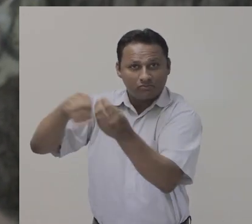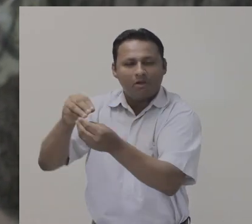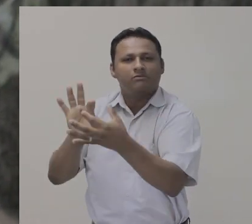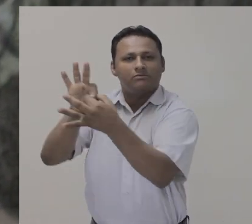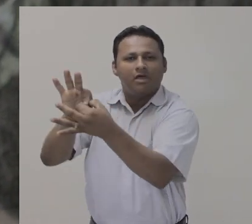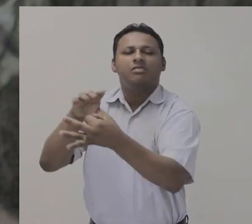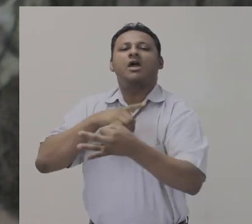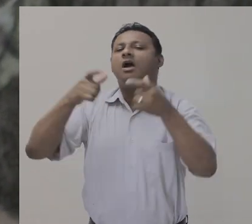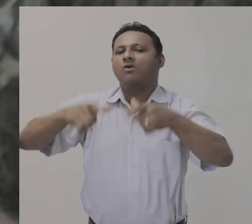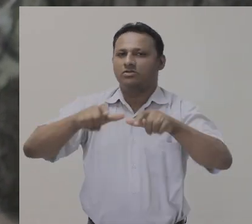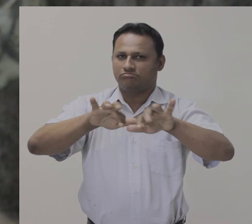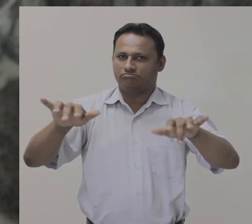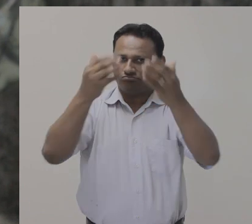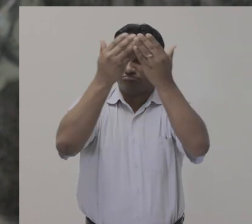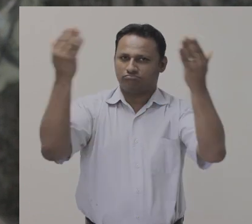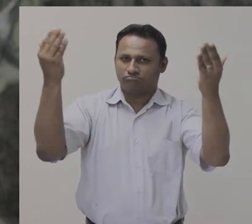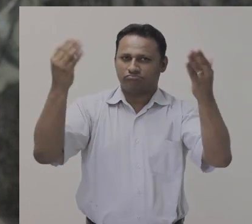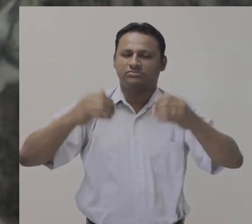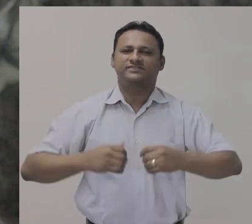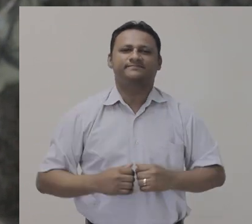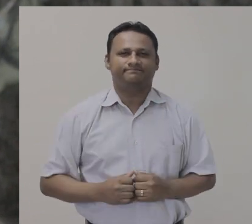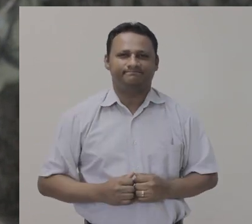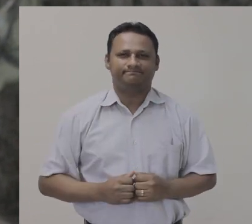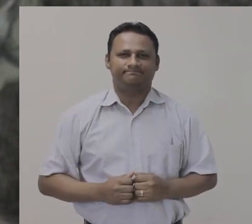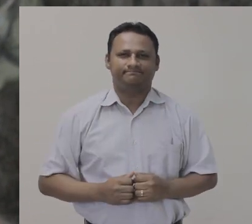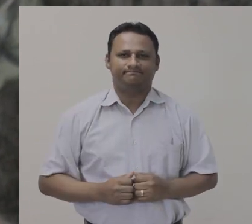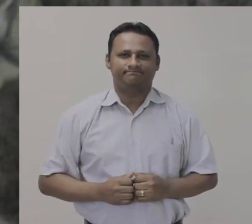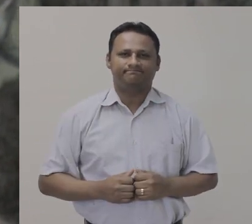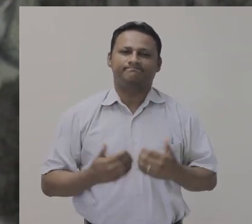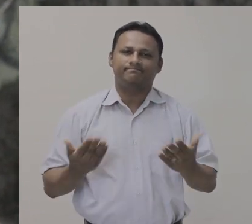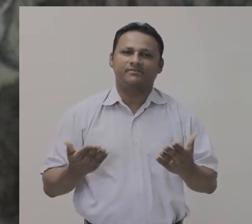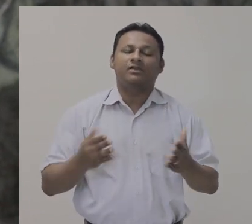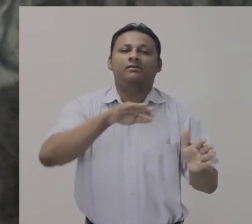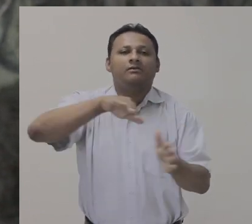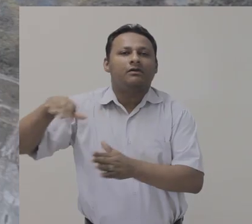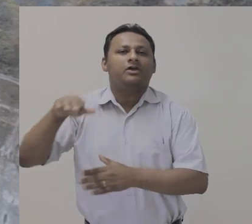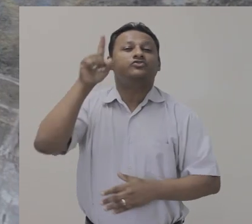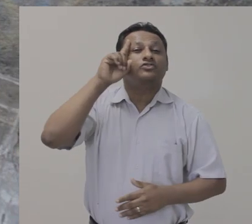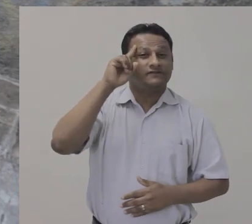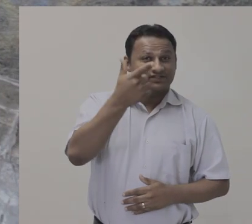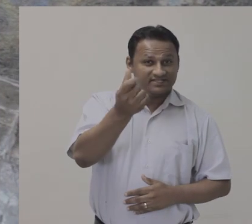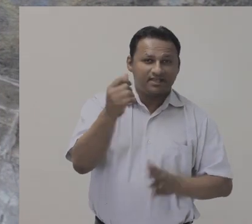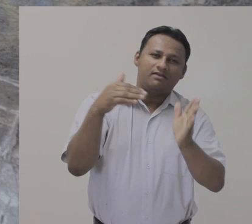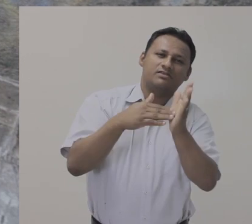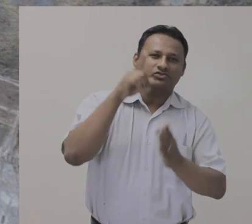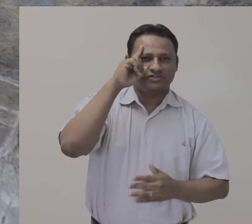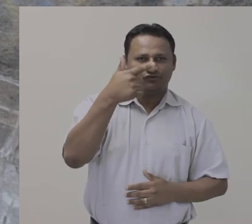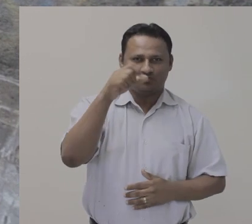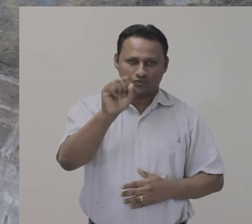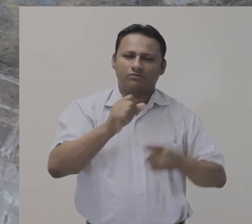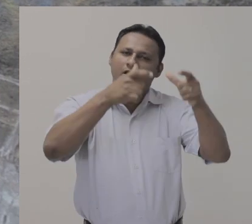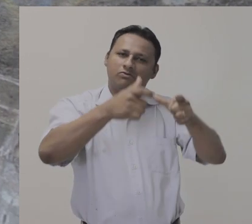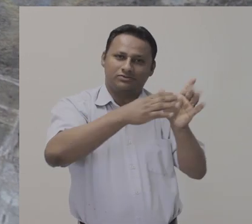Saiba mais no site bioquímicaefarmacologia.ufes.br. De 26 a 28 de